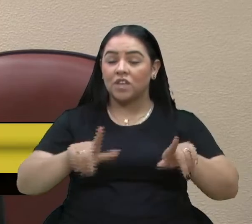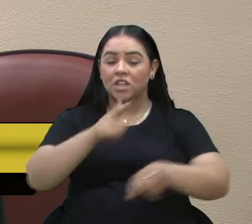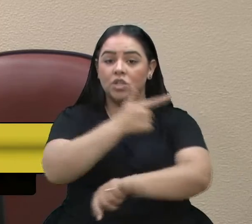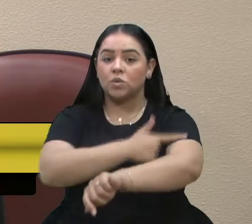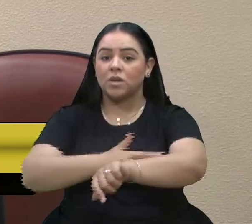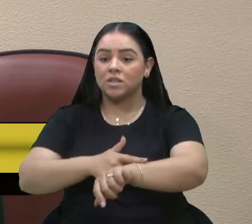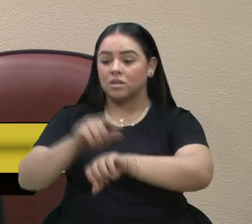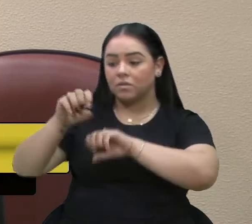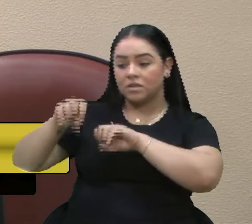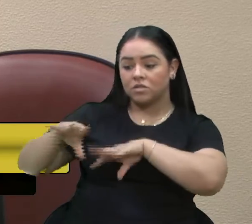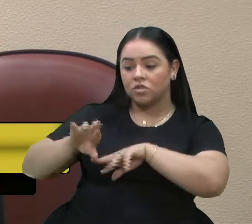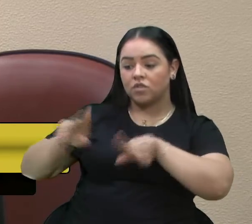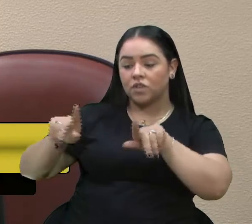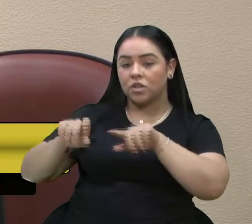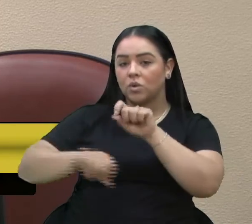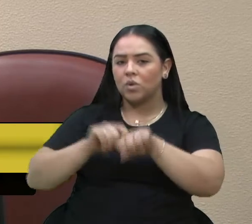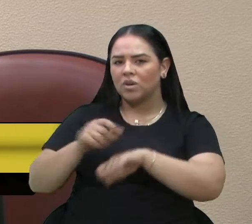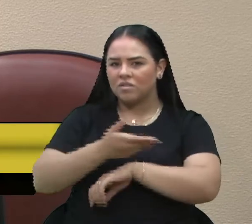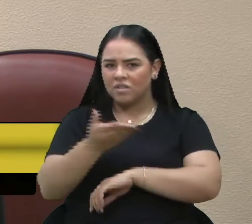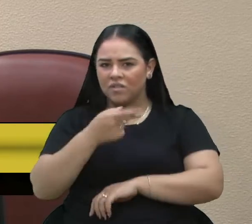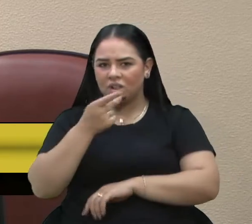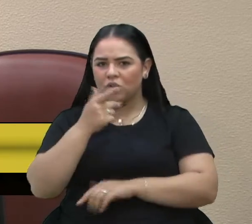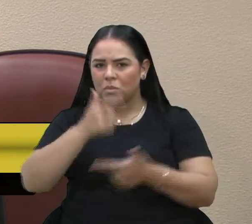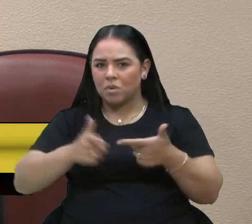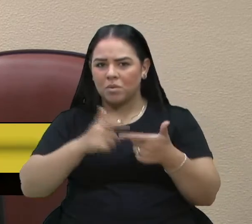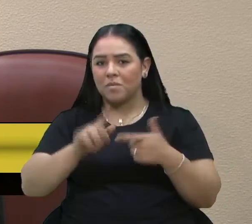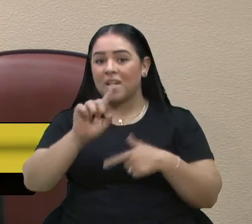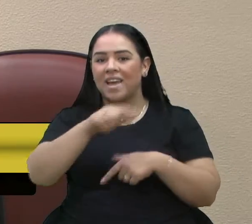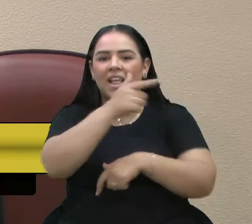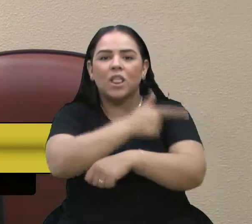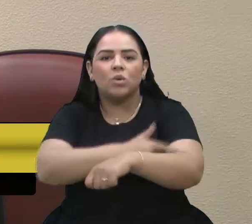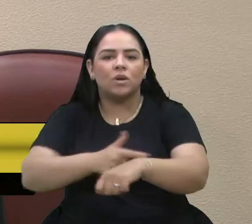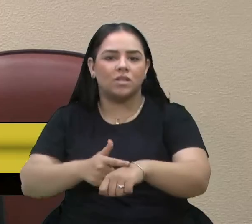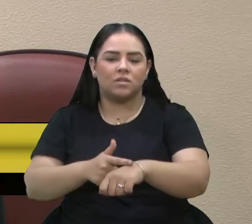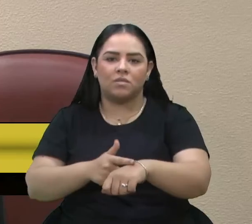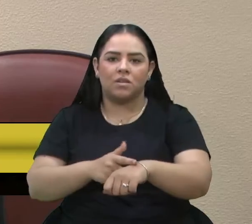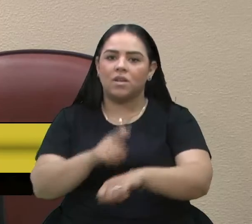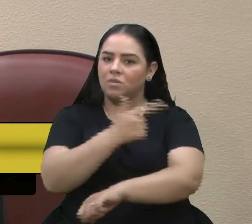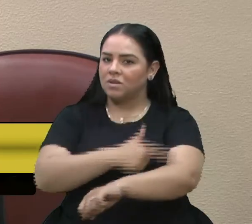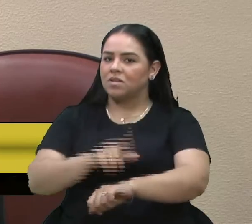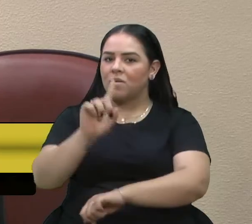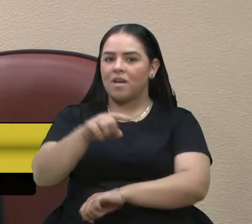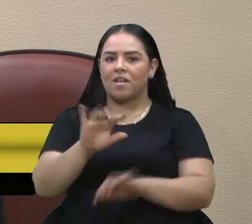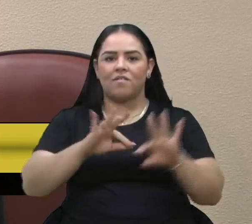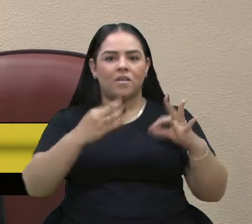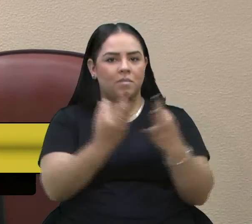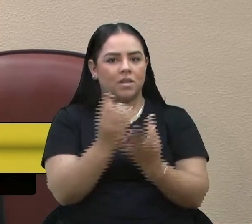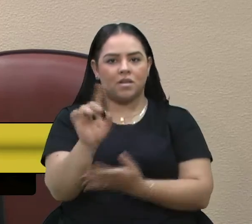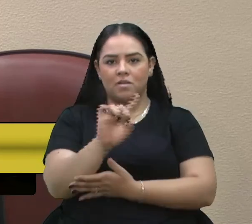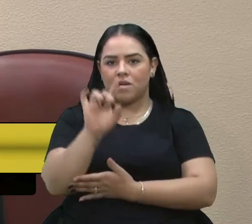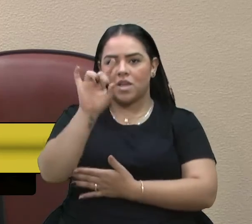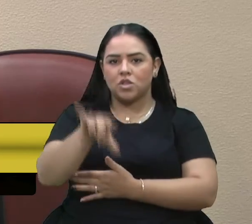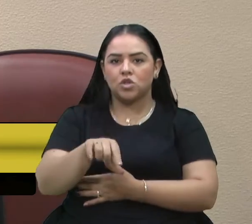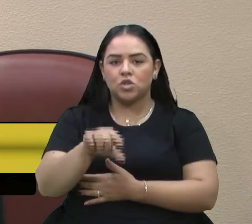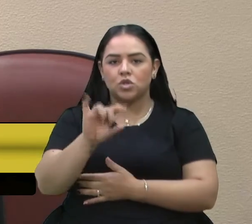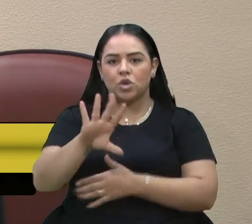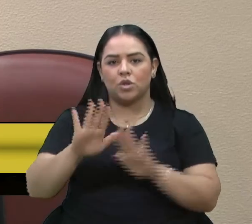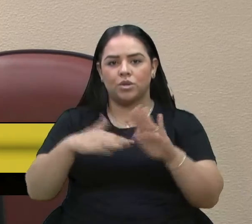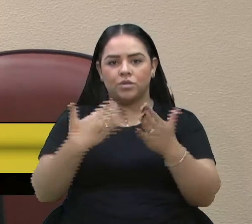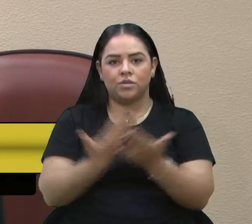Muitas dessas questões que foram trazidas aqui como problema é a educação, e aí a educação é da família, não é só da escola.